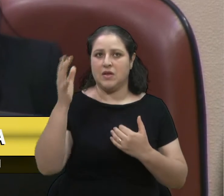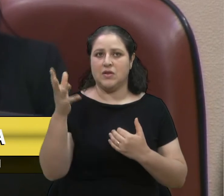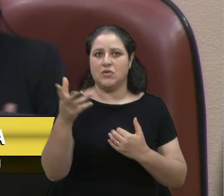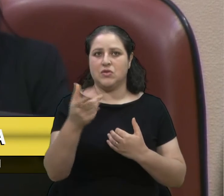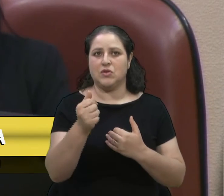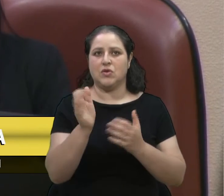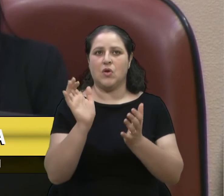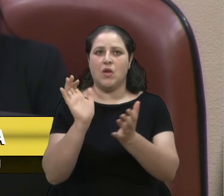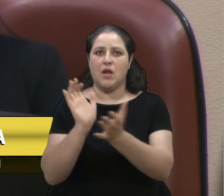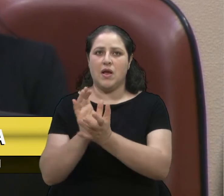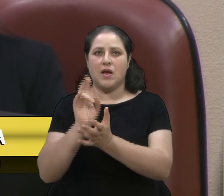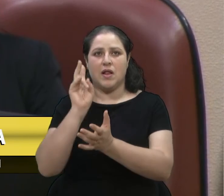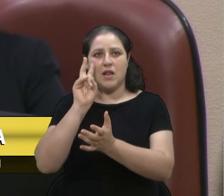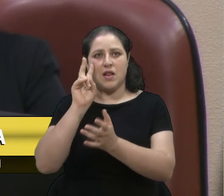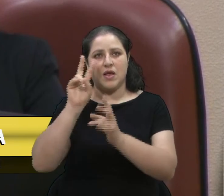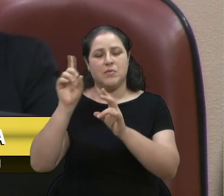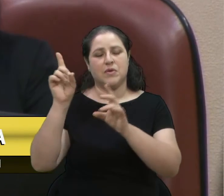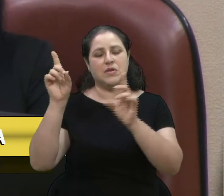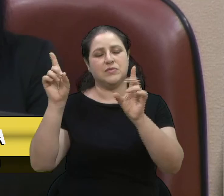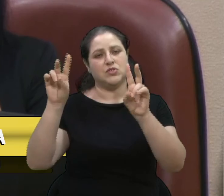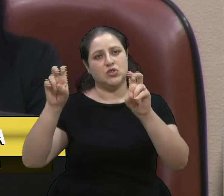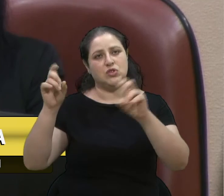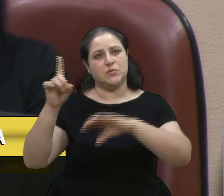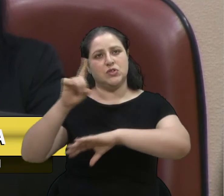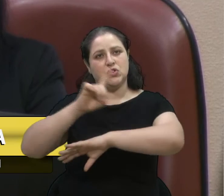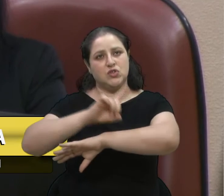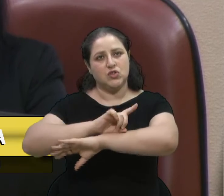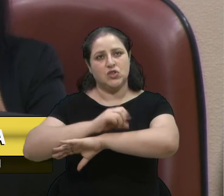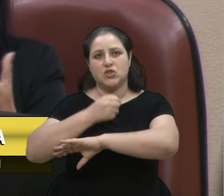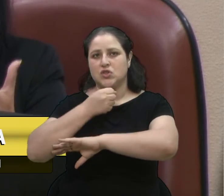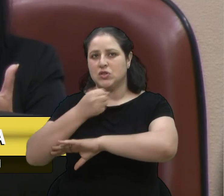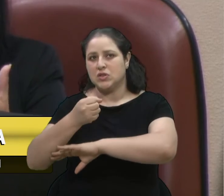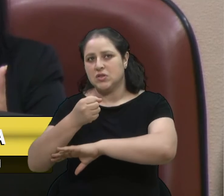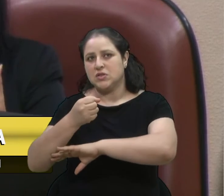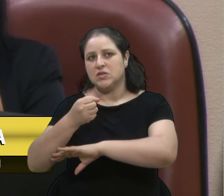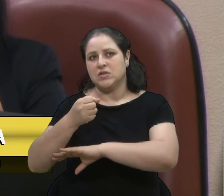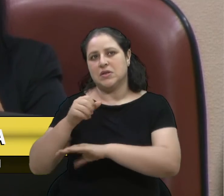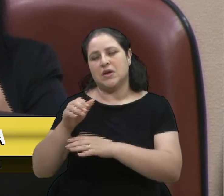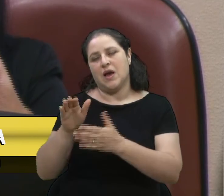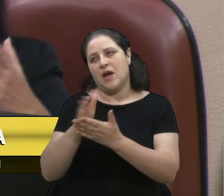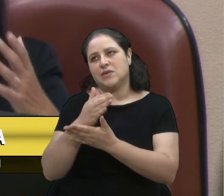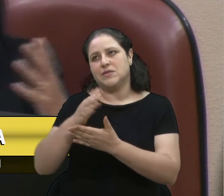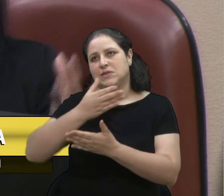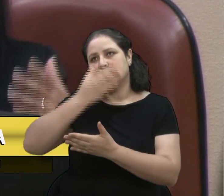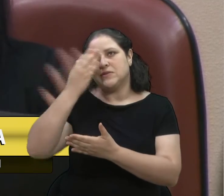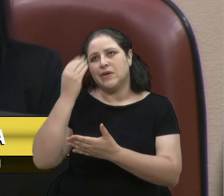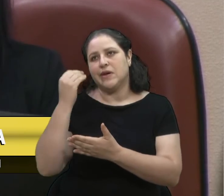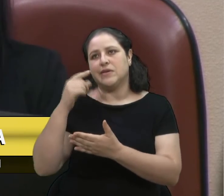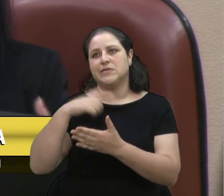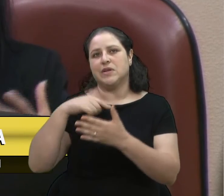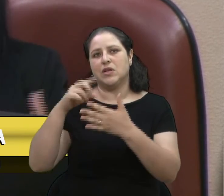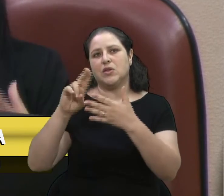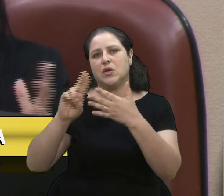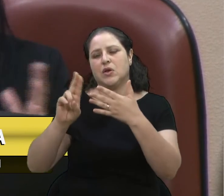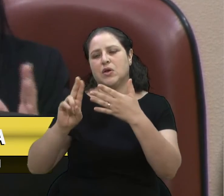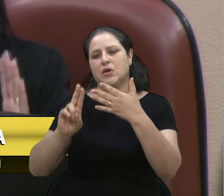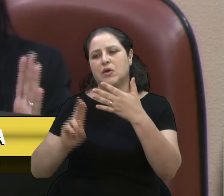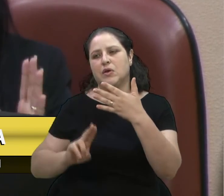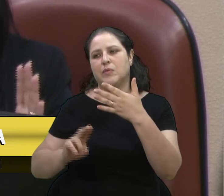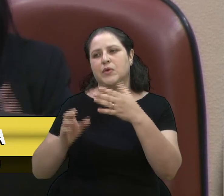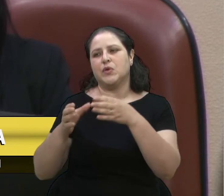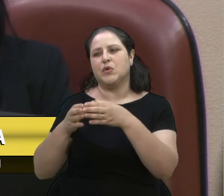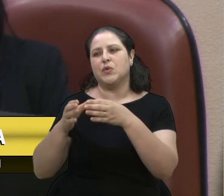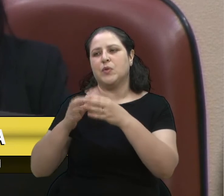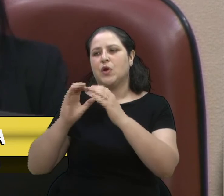Dia do Jornalista e que fizeram referência a mim, estendendo a todos, a gente sempre esquece de alguém, Samuel do meu gabinete, Fábio, Vânia, aqui da Comunicação, enfim,